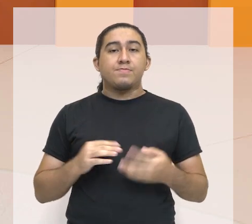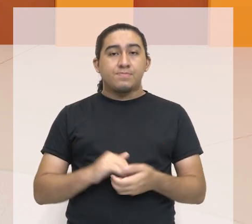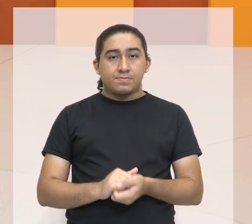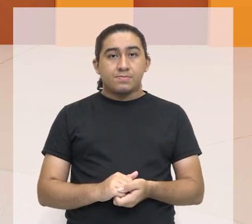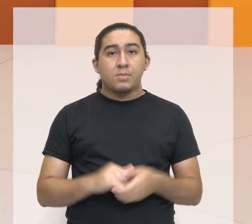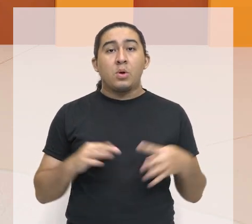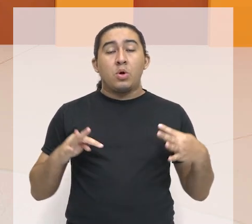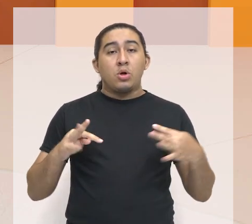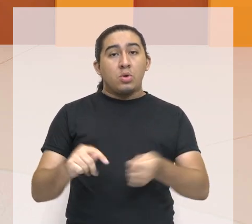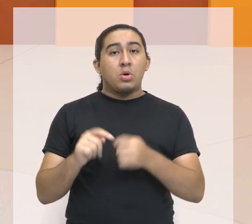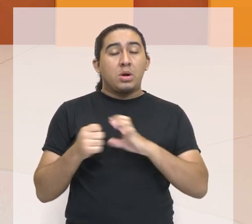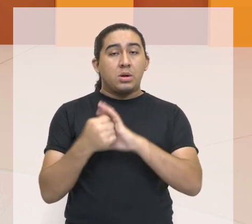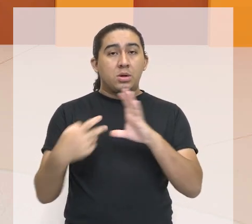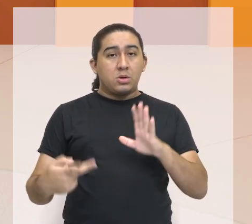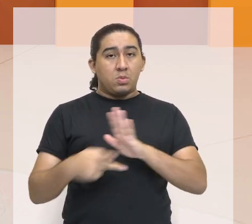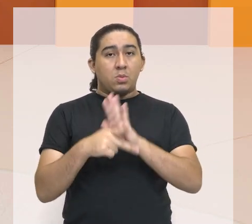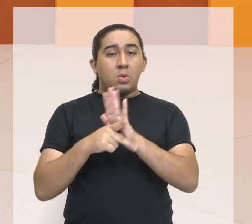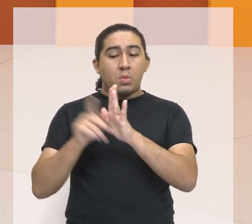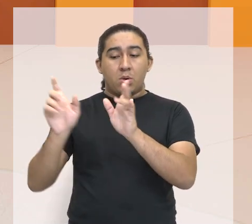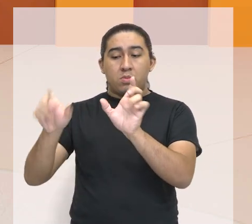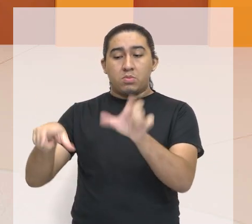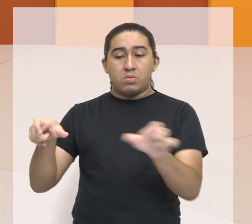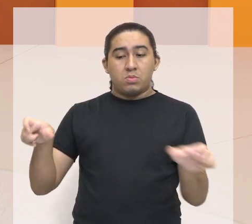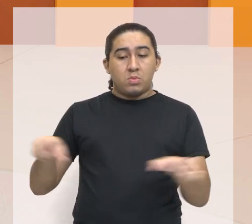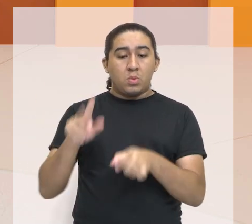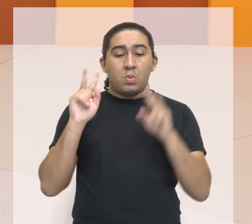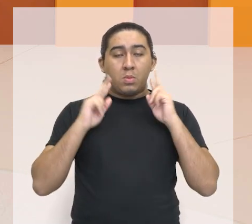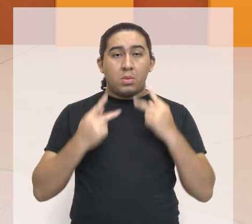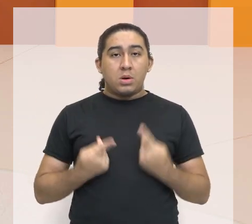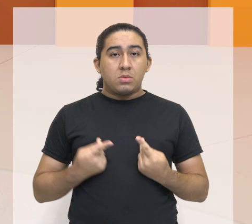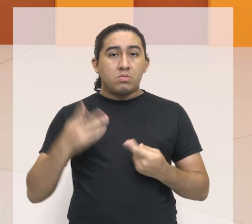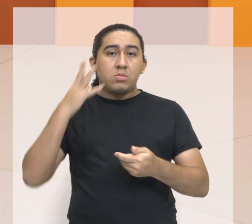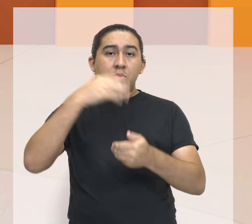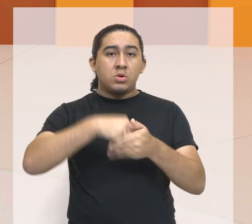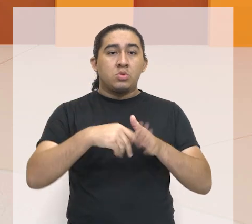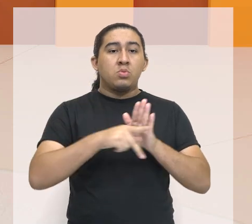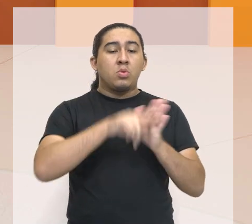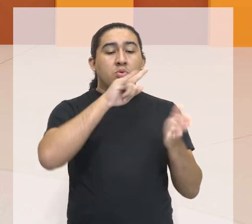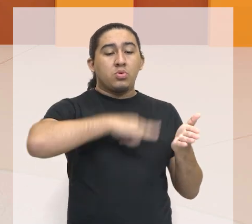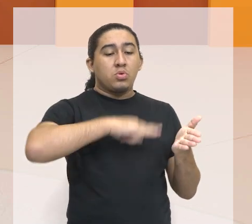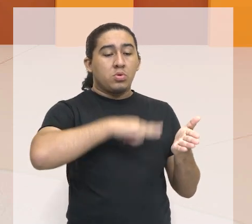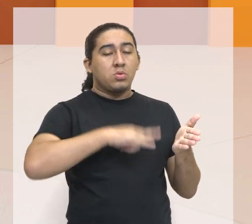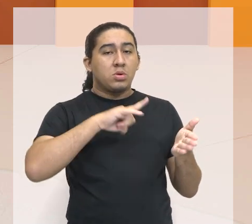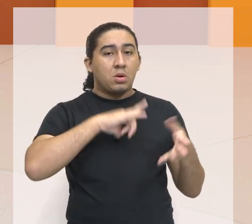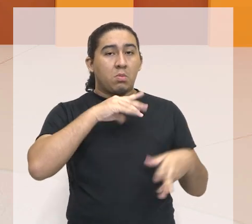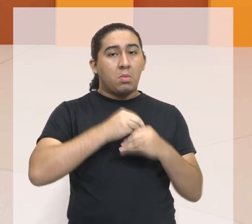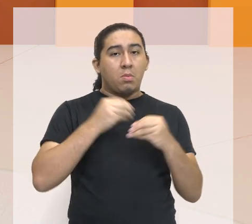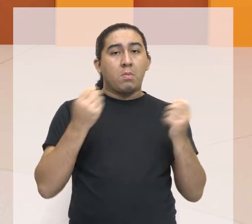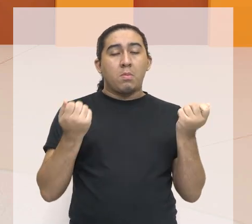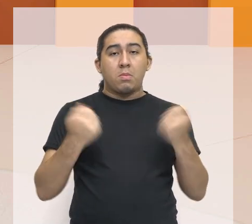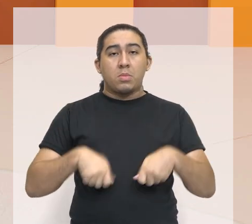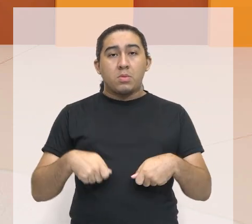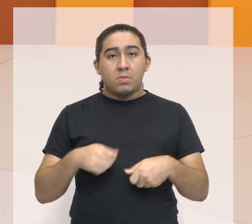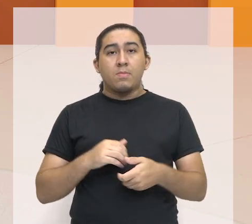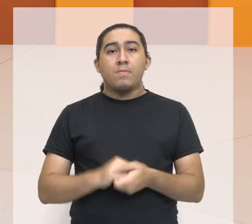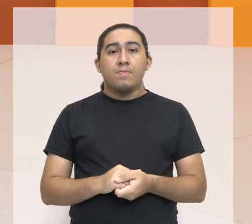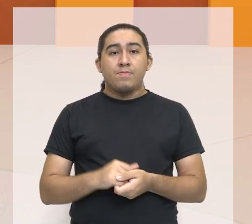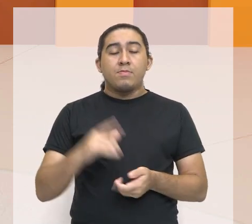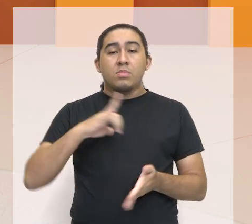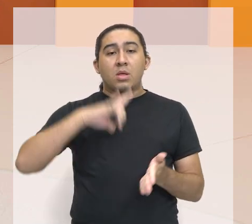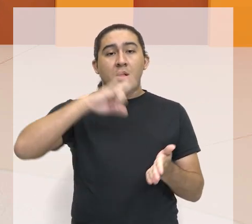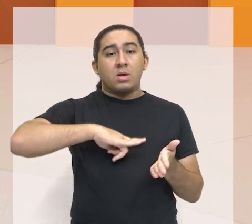que abrangem o ser humano estão dentro, estão contemplados pela